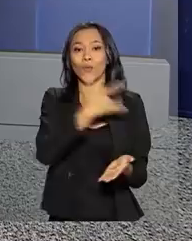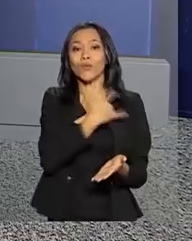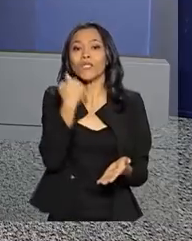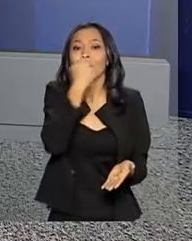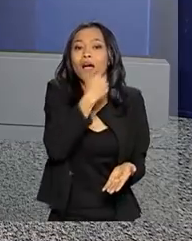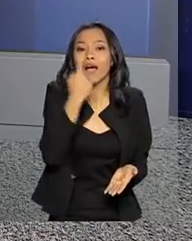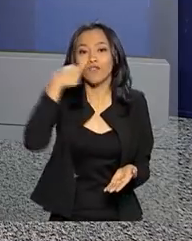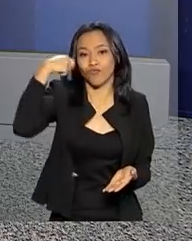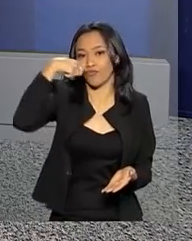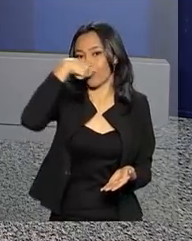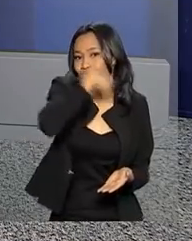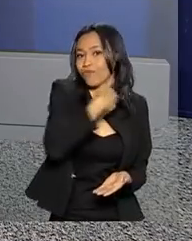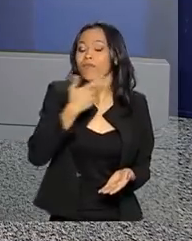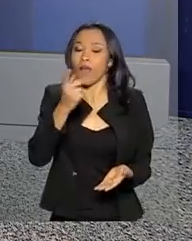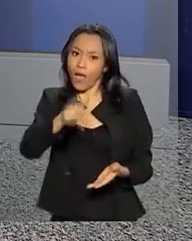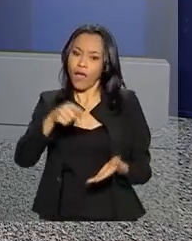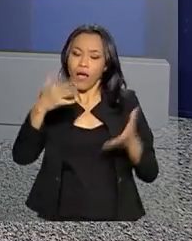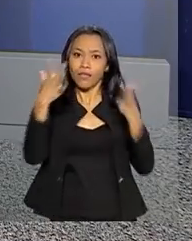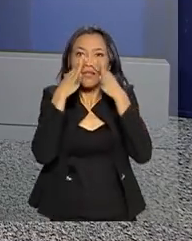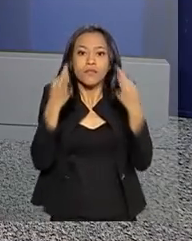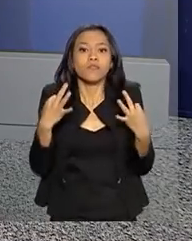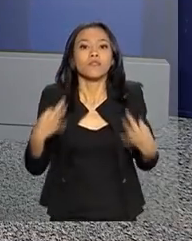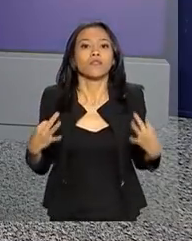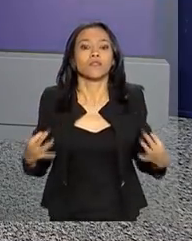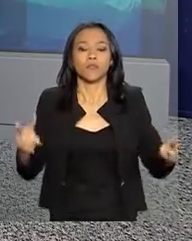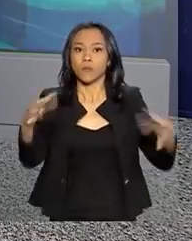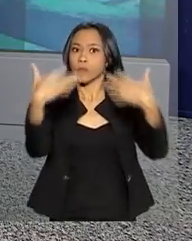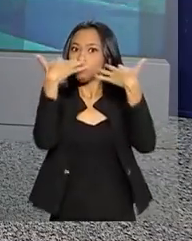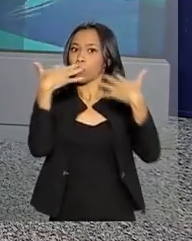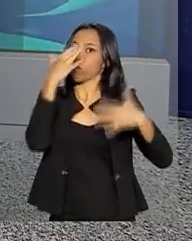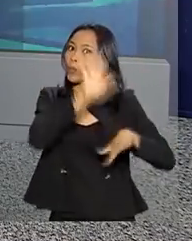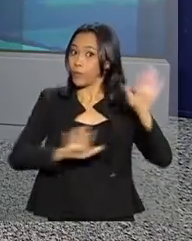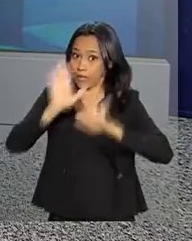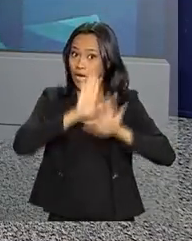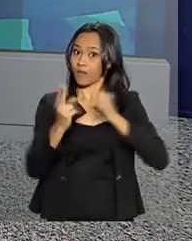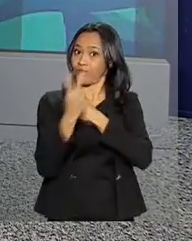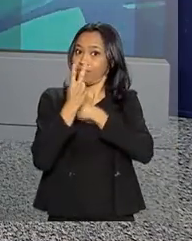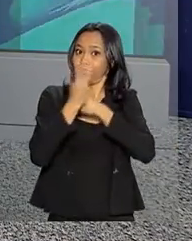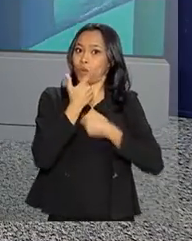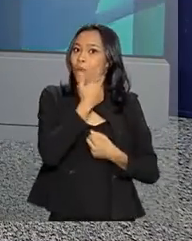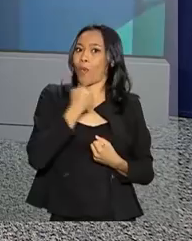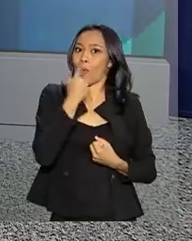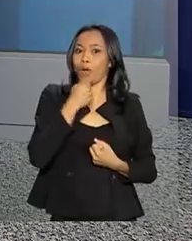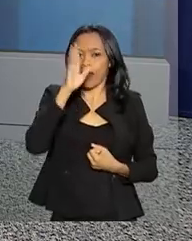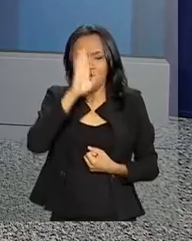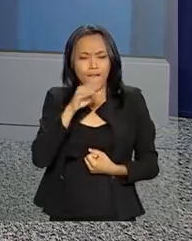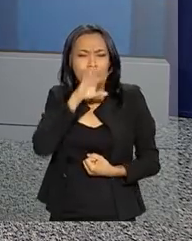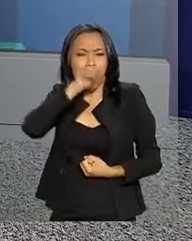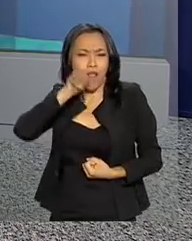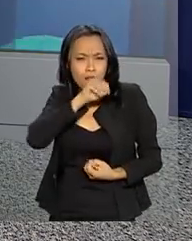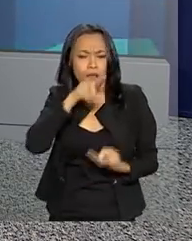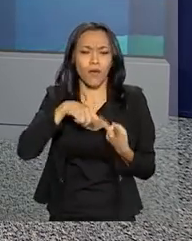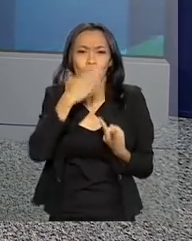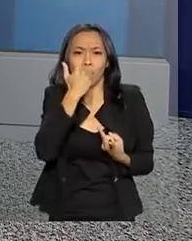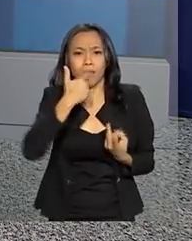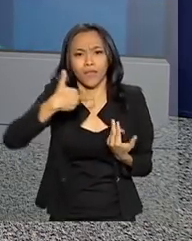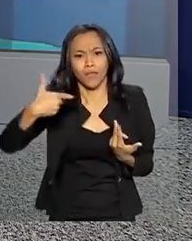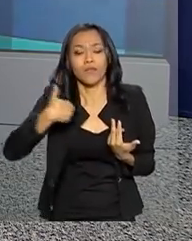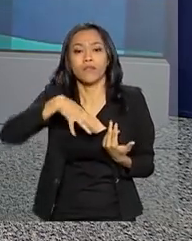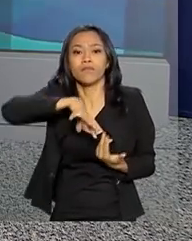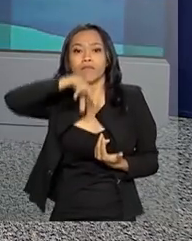criada para chamar a atenção para a importância dos cuidados com a boca. É ela que é responsável pela nossa fala, alimentação e